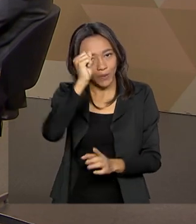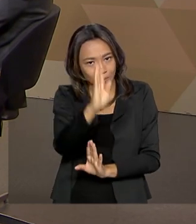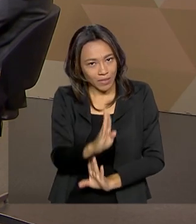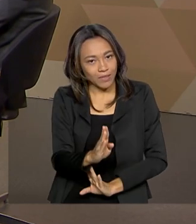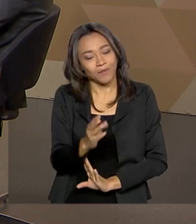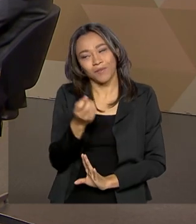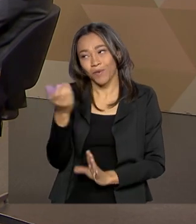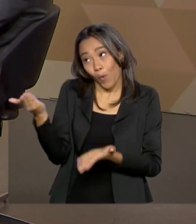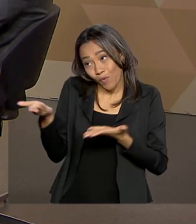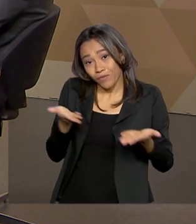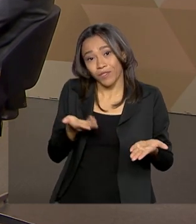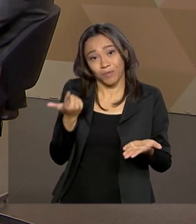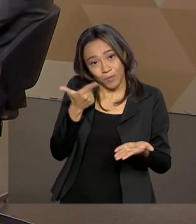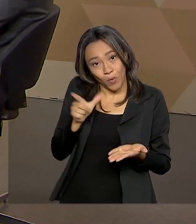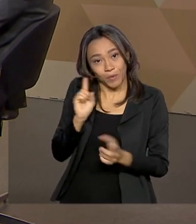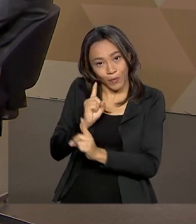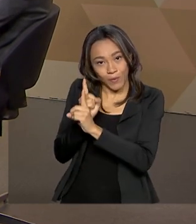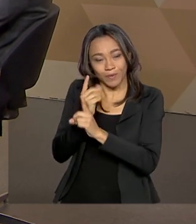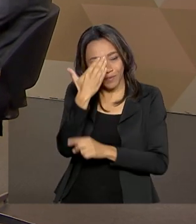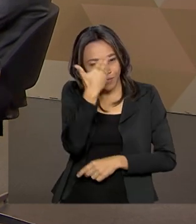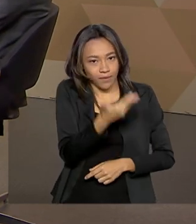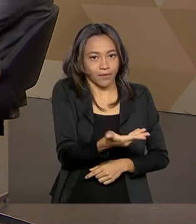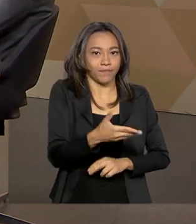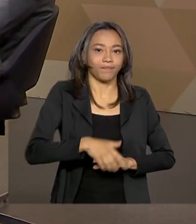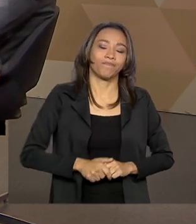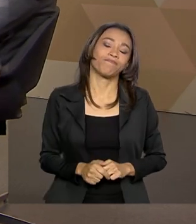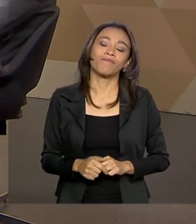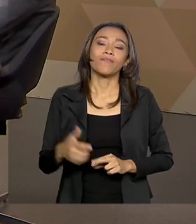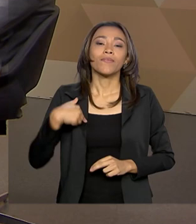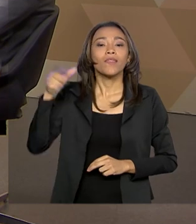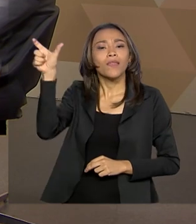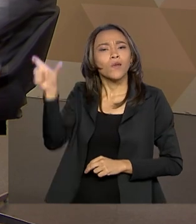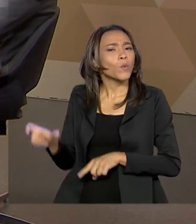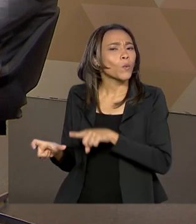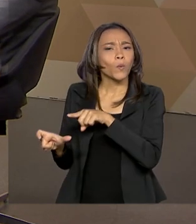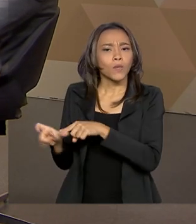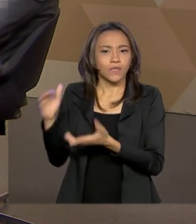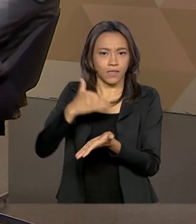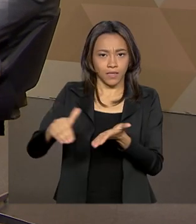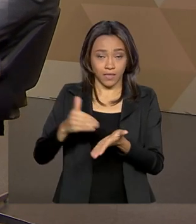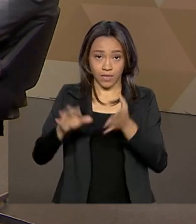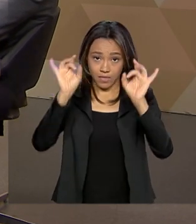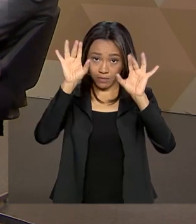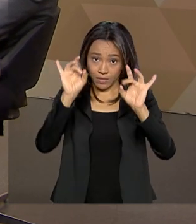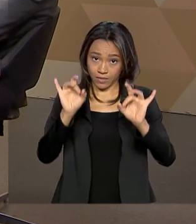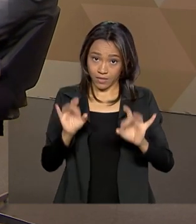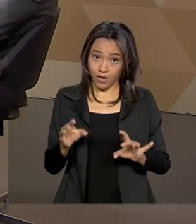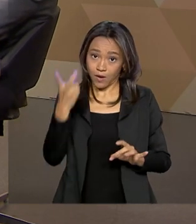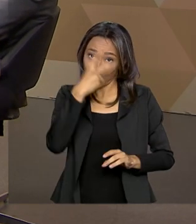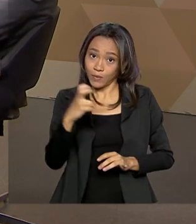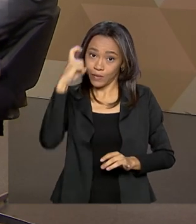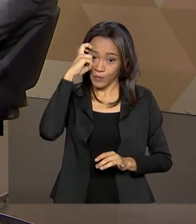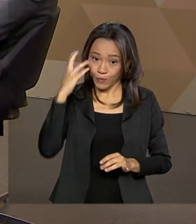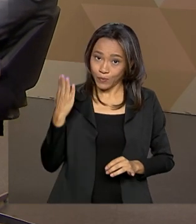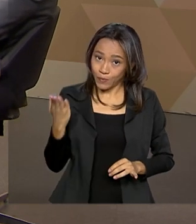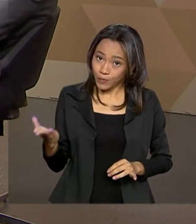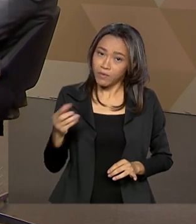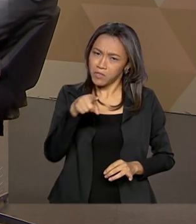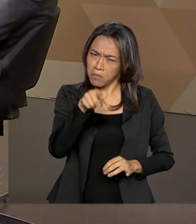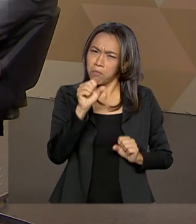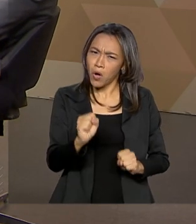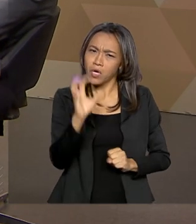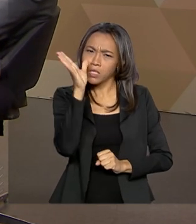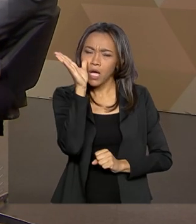Fica o convite para um próximo encontro. Muito obrigado. Eu conversei com o secretário especial da cultura, Roberto Alvim. Você pode